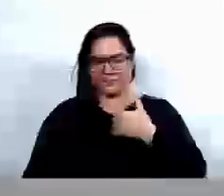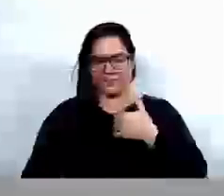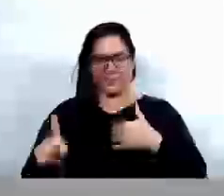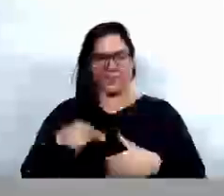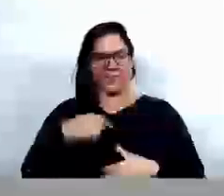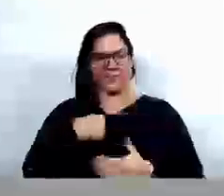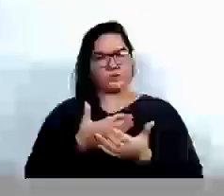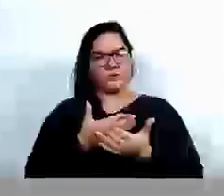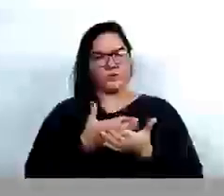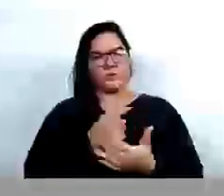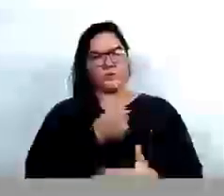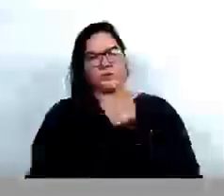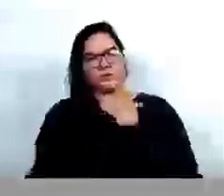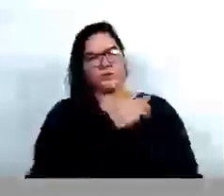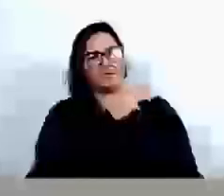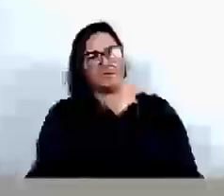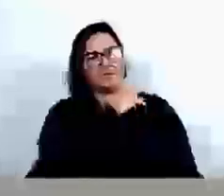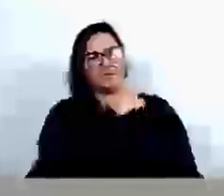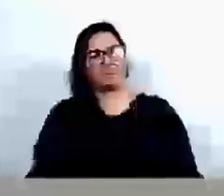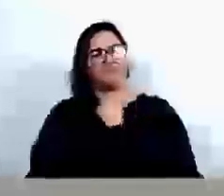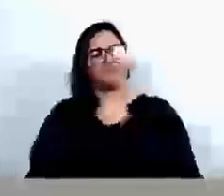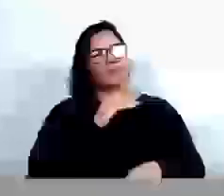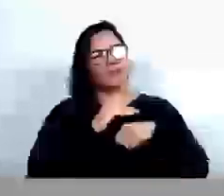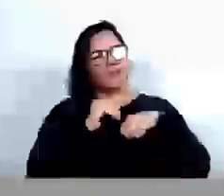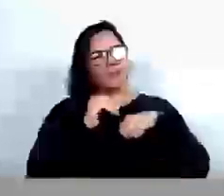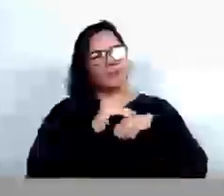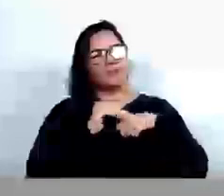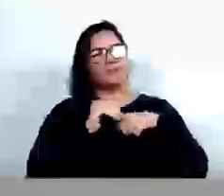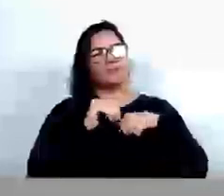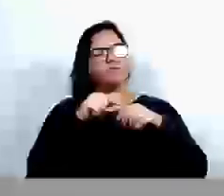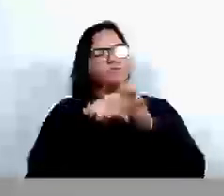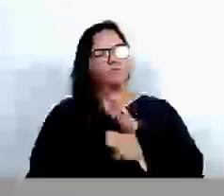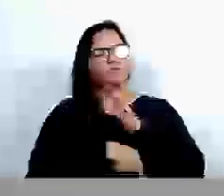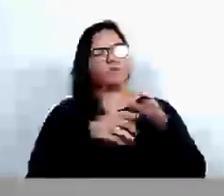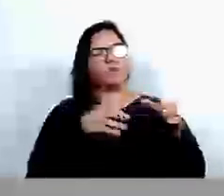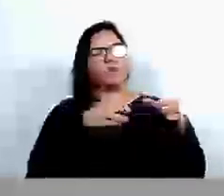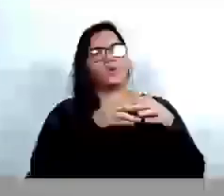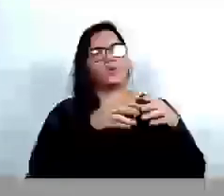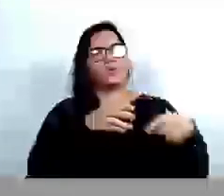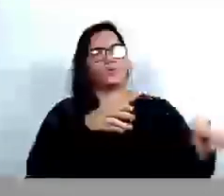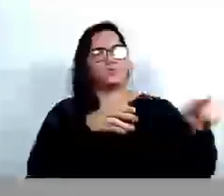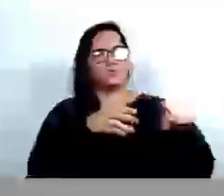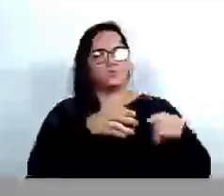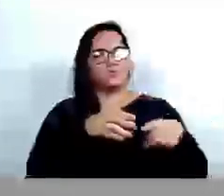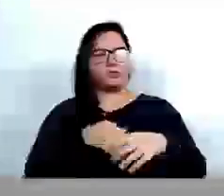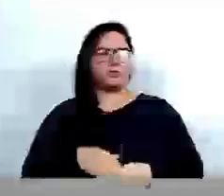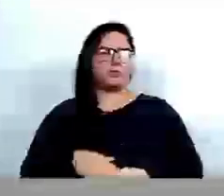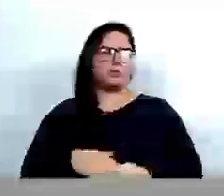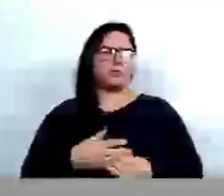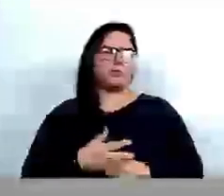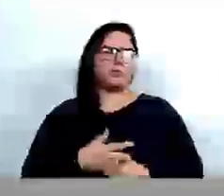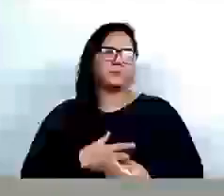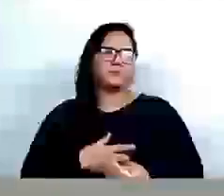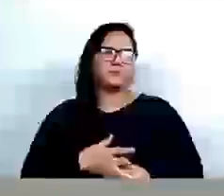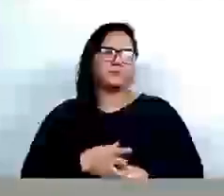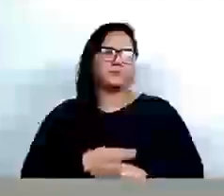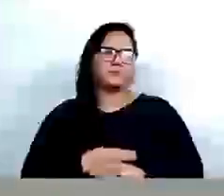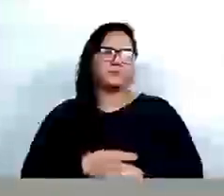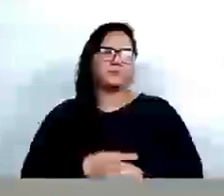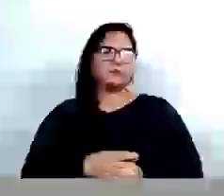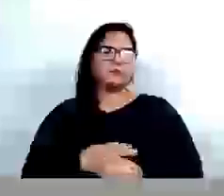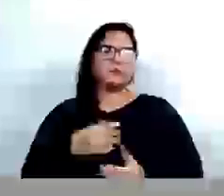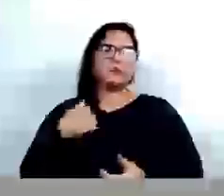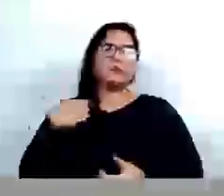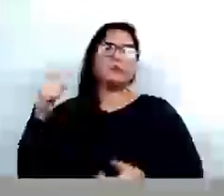terceirão. E tenho um carinho, obviamente, muito grande por aquela comunidade escolar. Uso também a tribuna para justificar